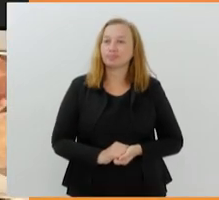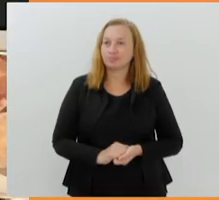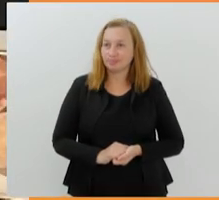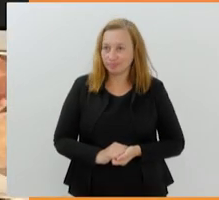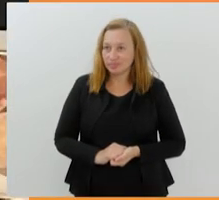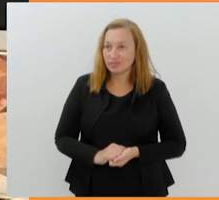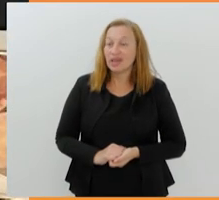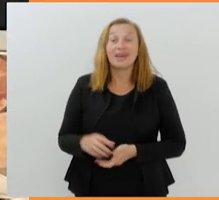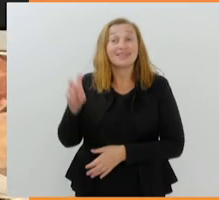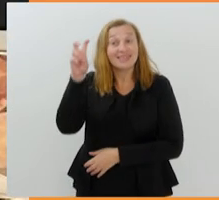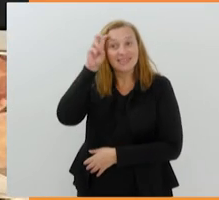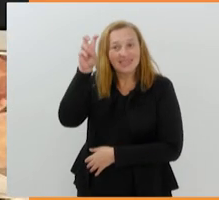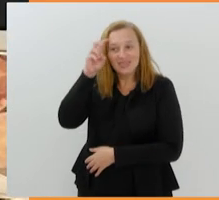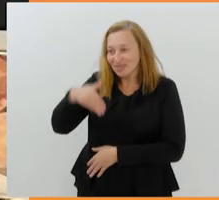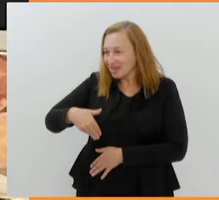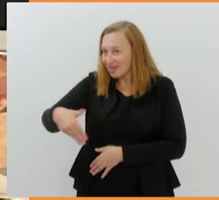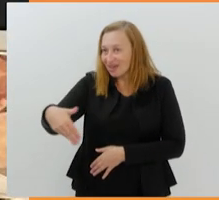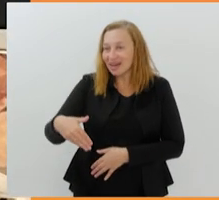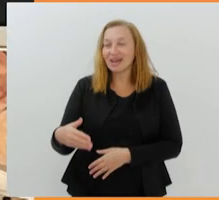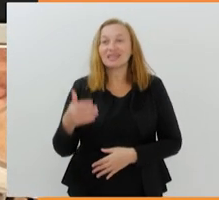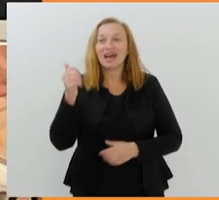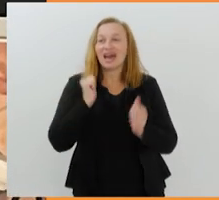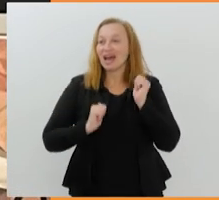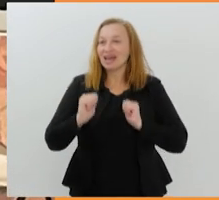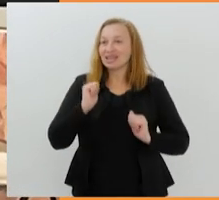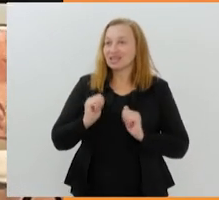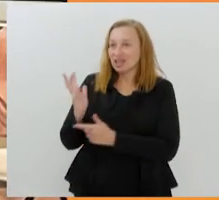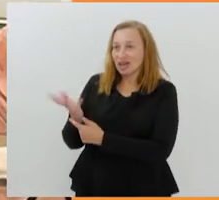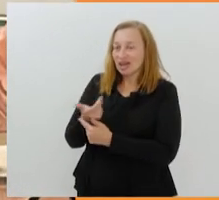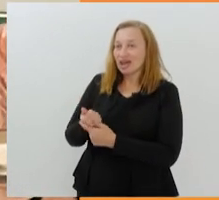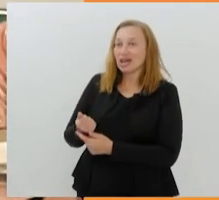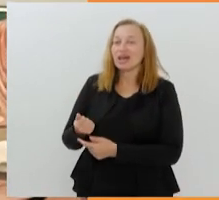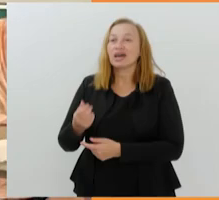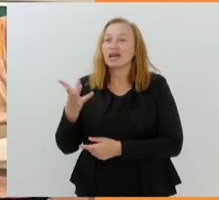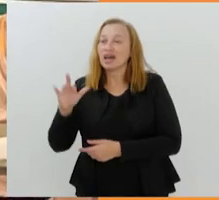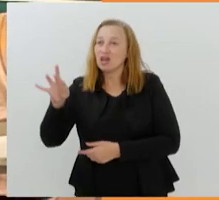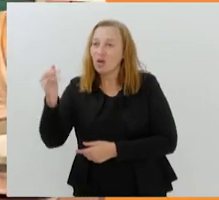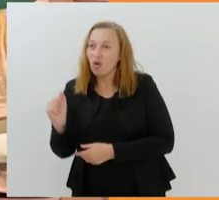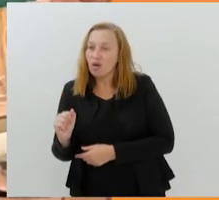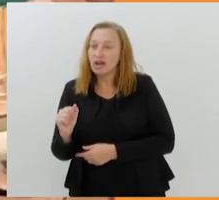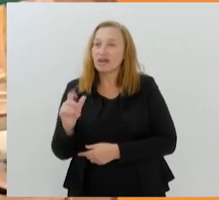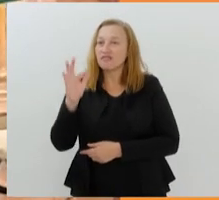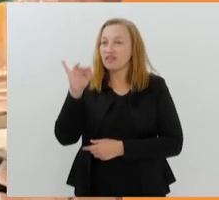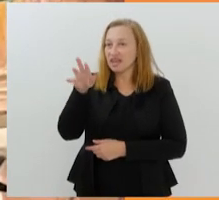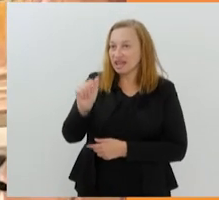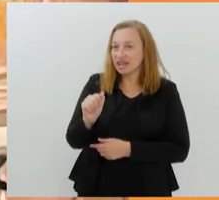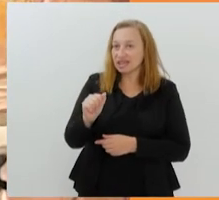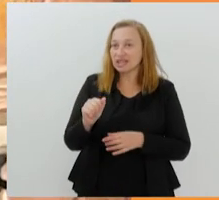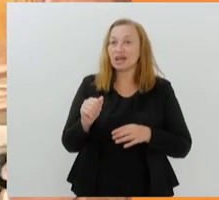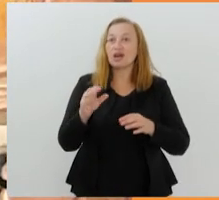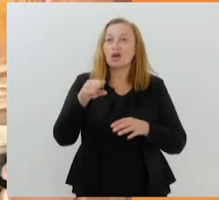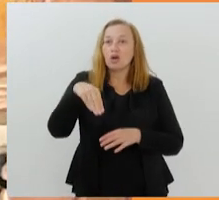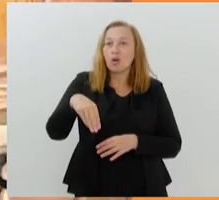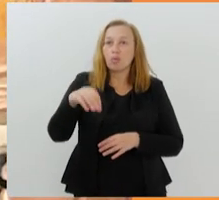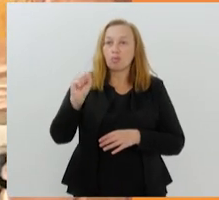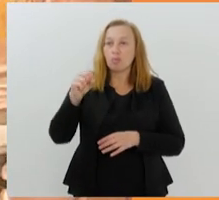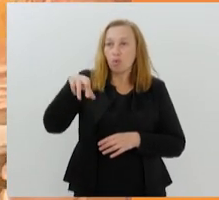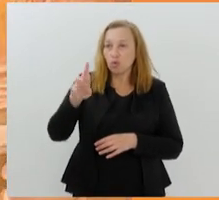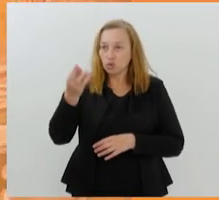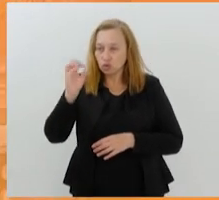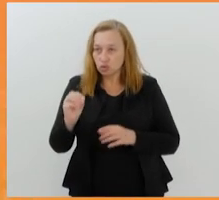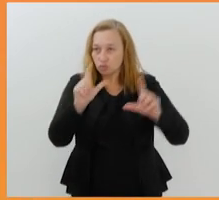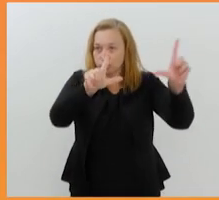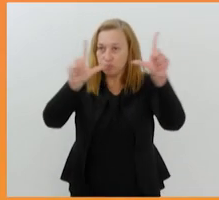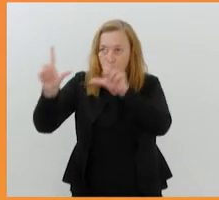Nesta quinta-feira, a artista carioca Fernanda Leme abre a exposição Monstros na Galeria Z42 Arte.